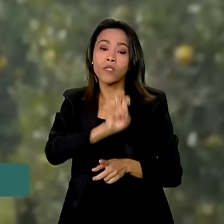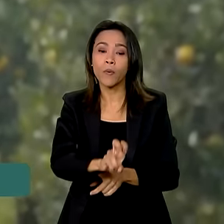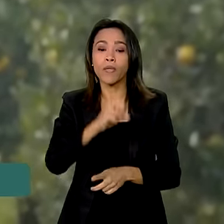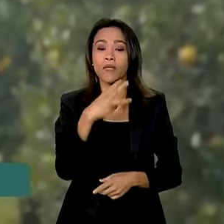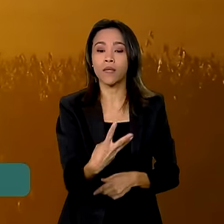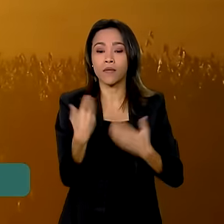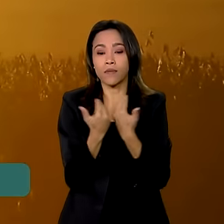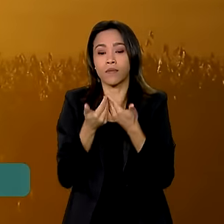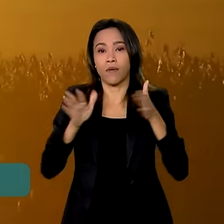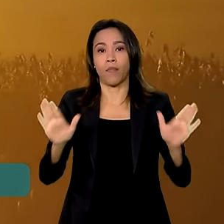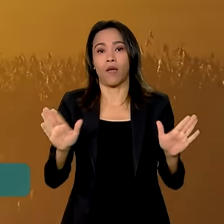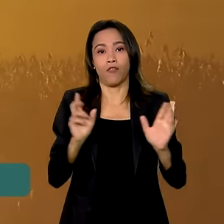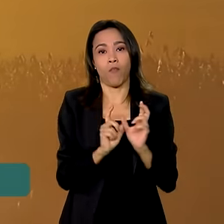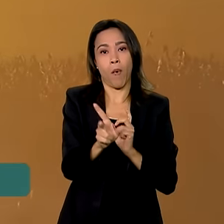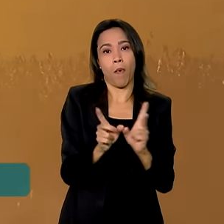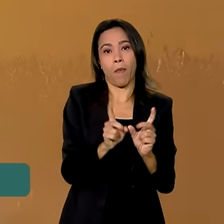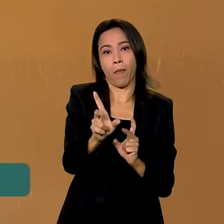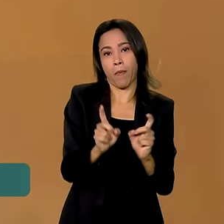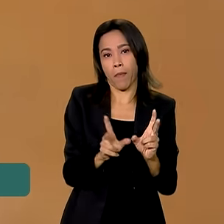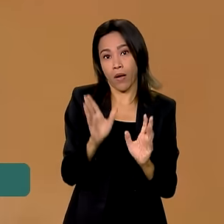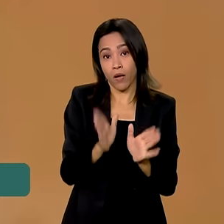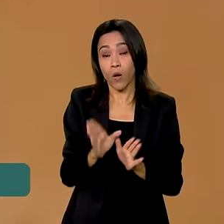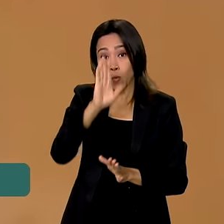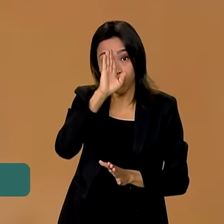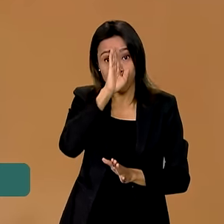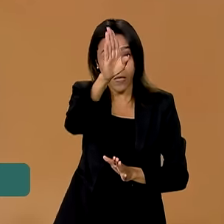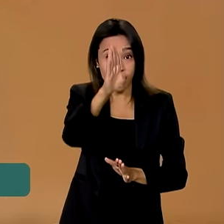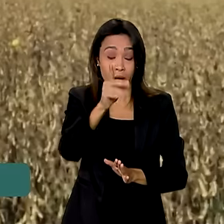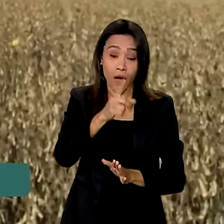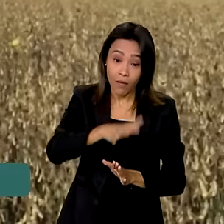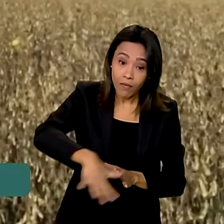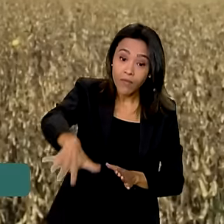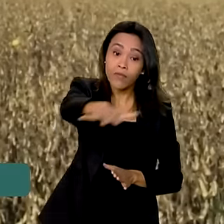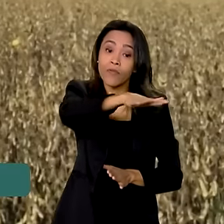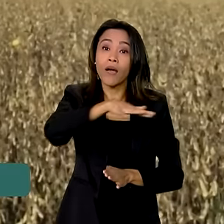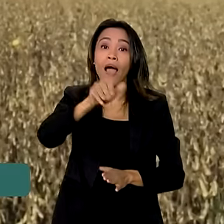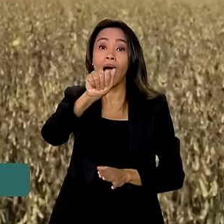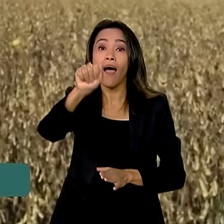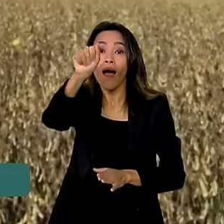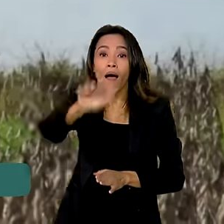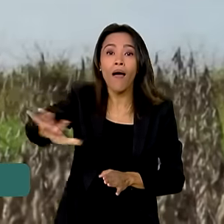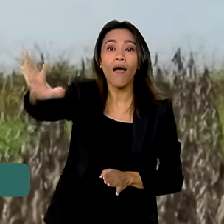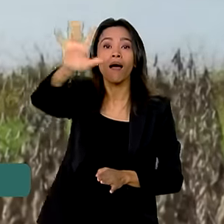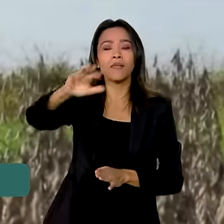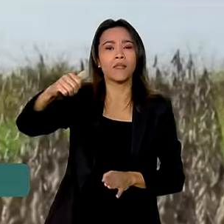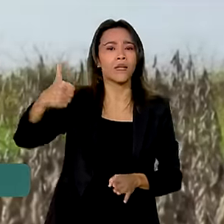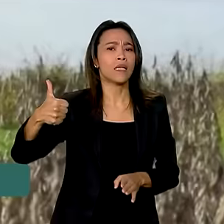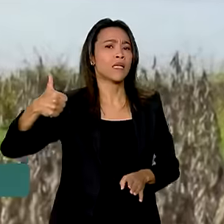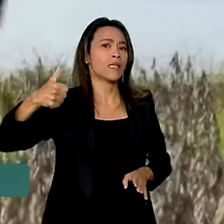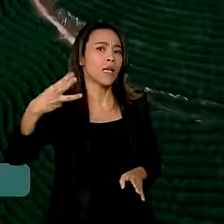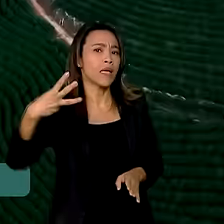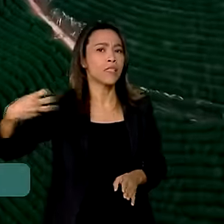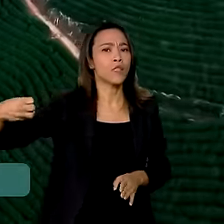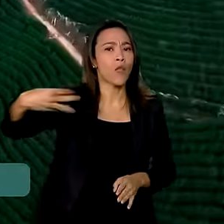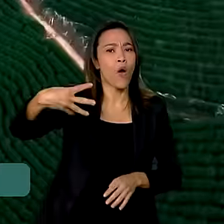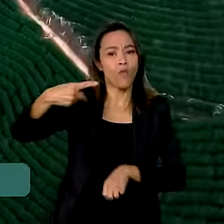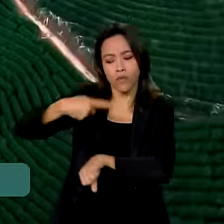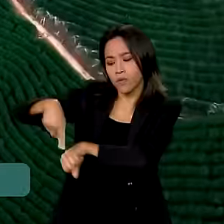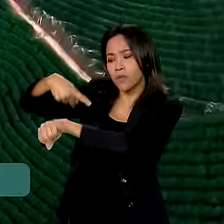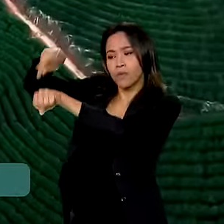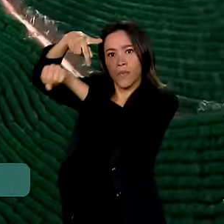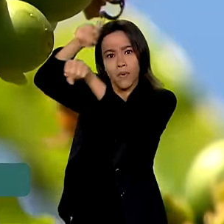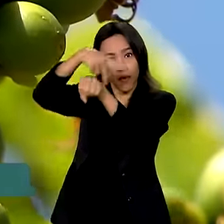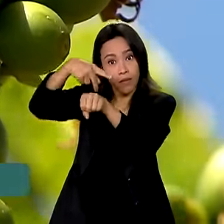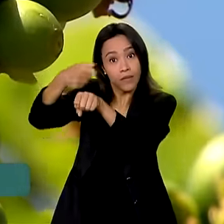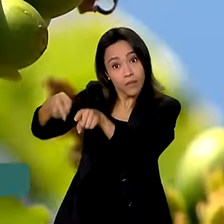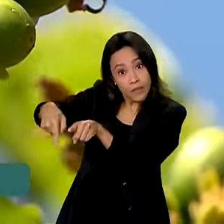mercados. O grande destaque foi o mercado asiático, com 13 novos países seguido